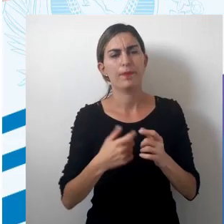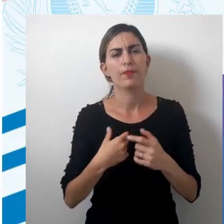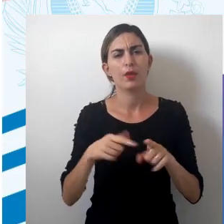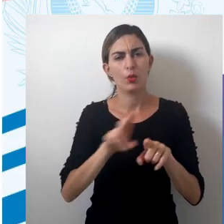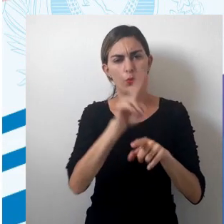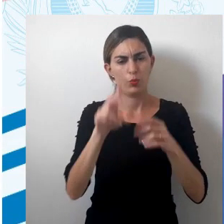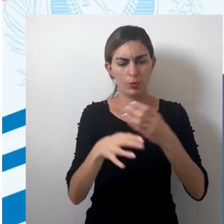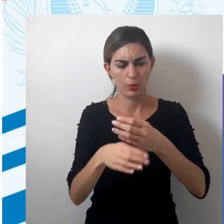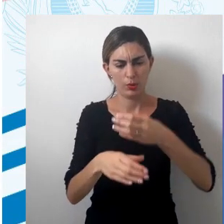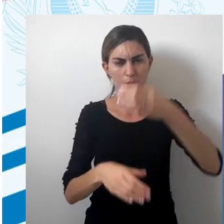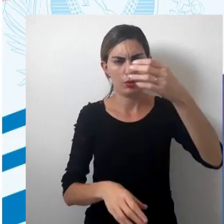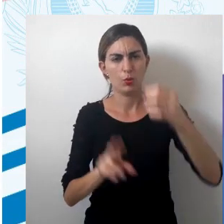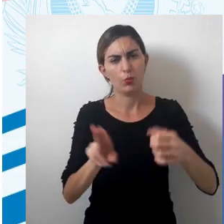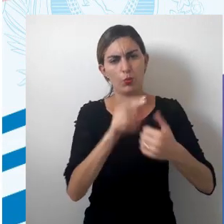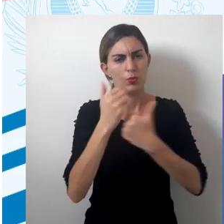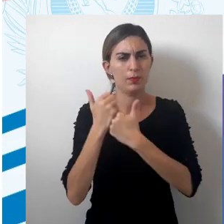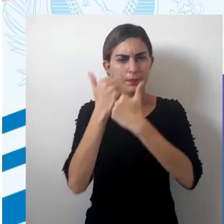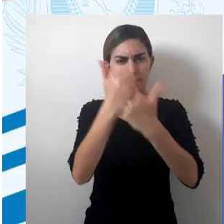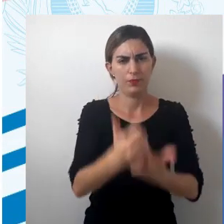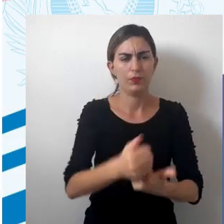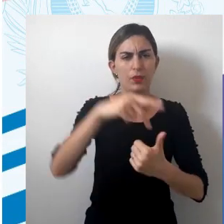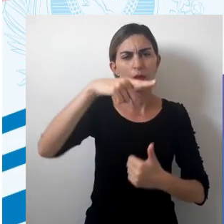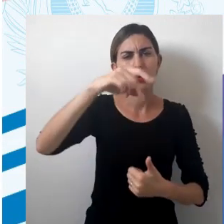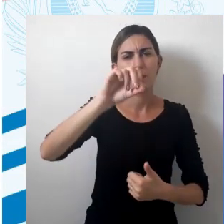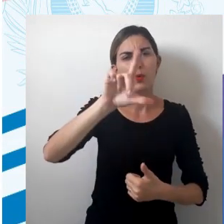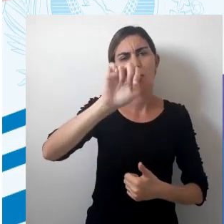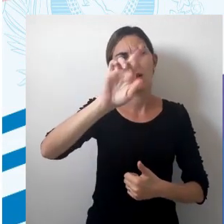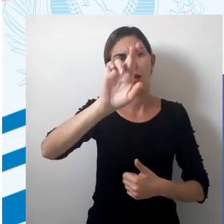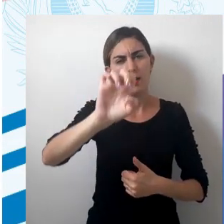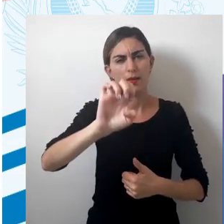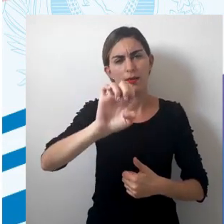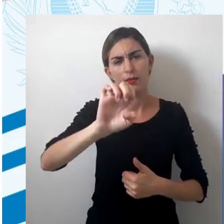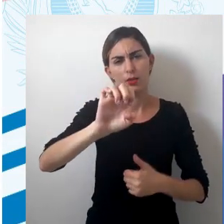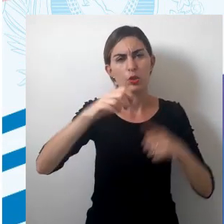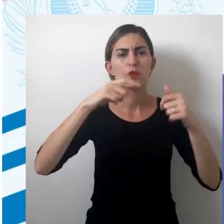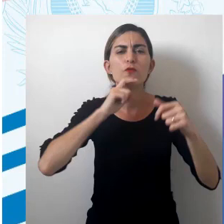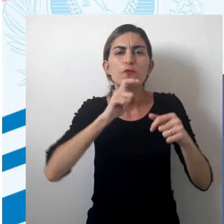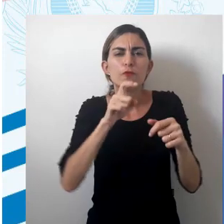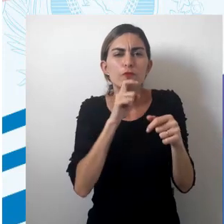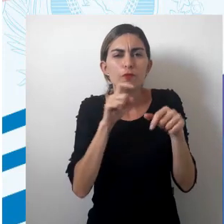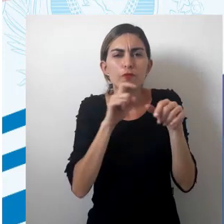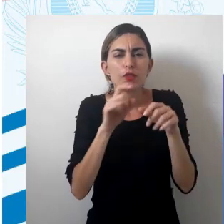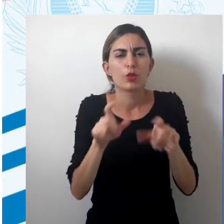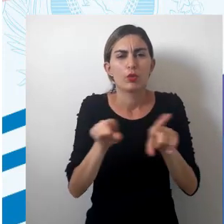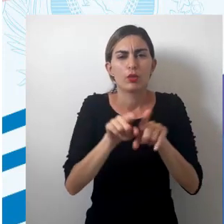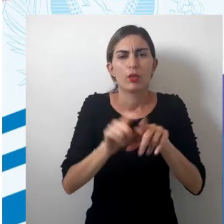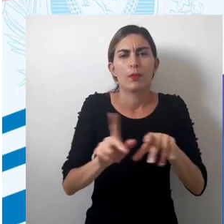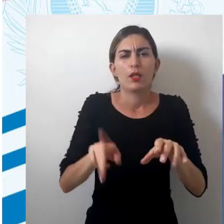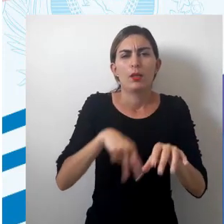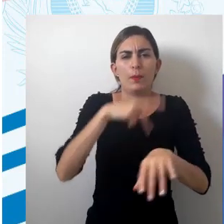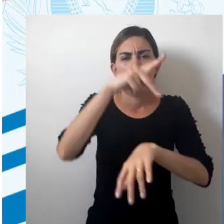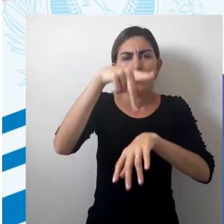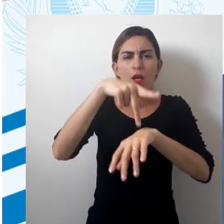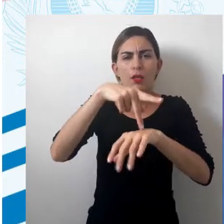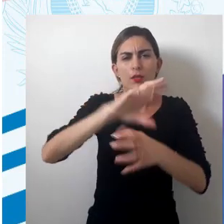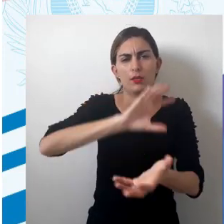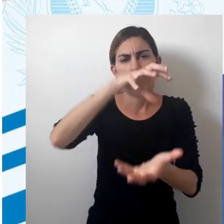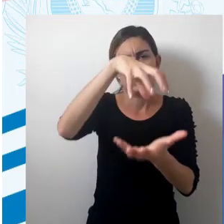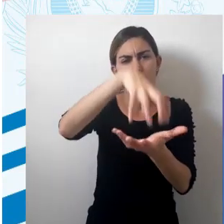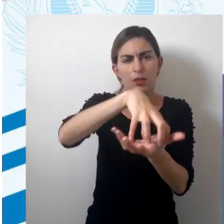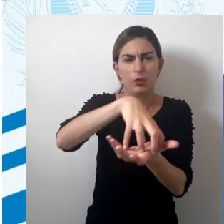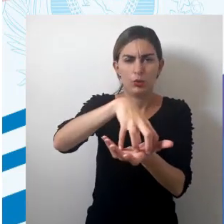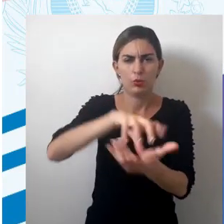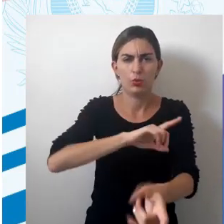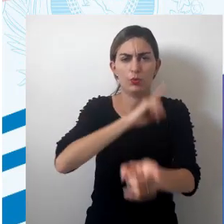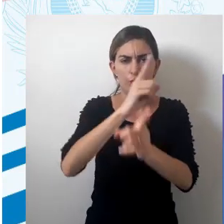Ela é usada para representar regiões polares, por exemplo, e para localizar um país na posição central. Então, ela